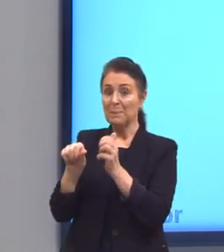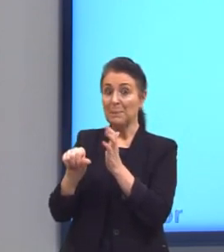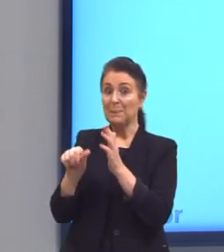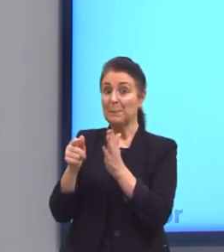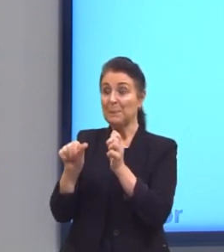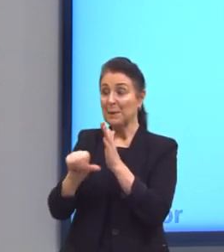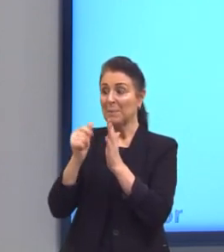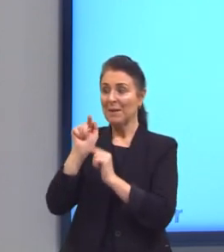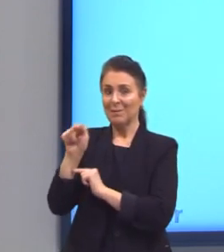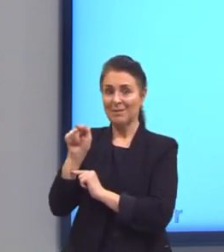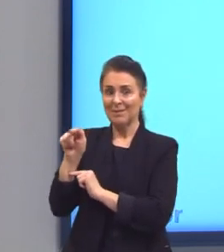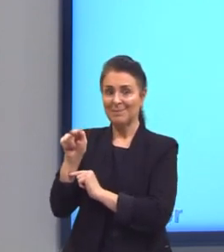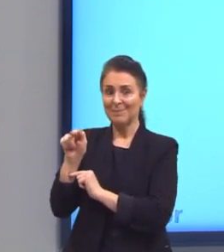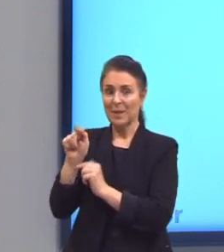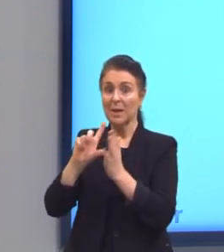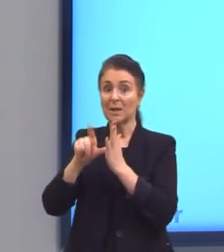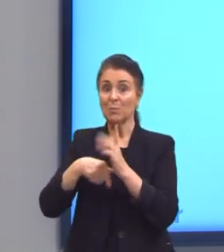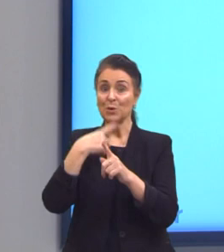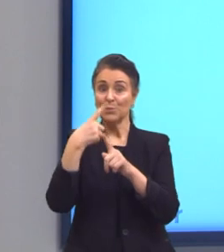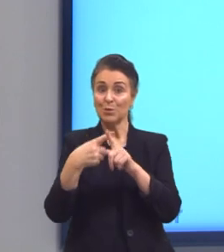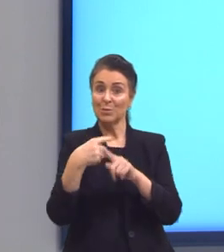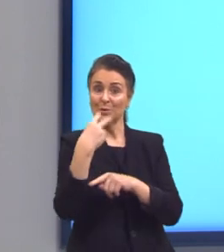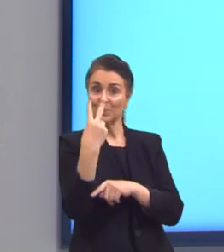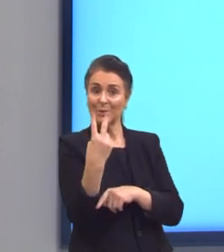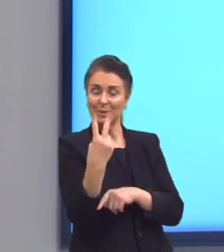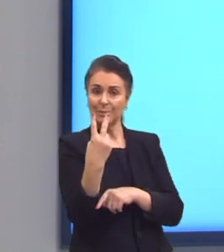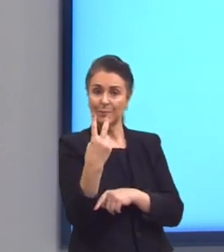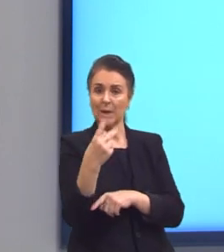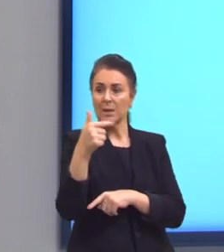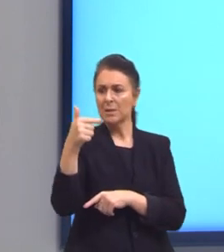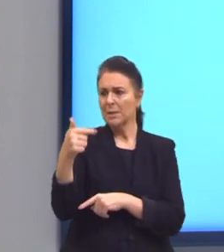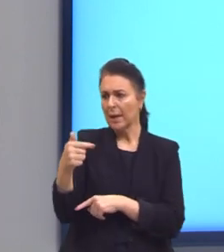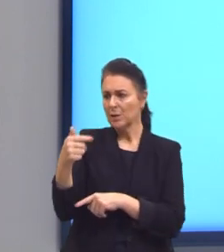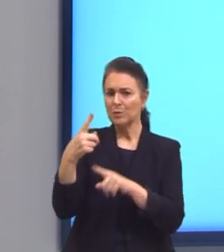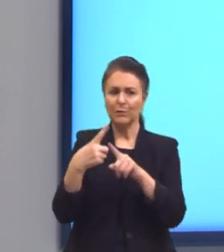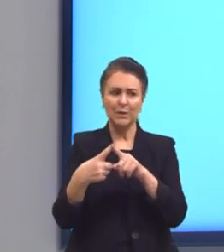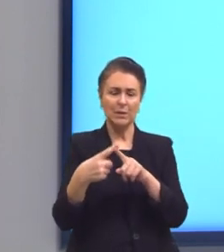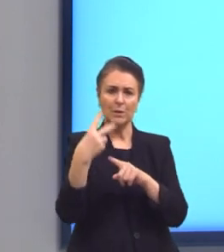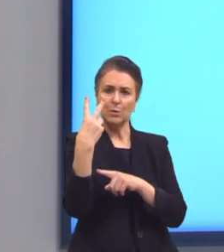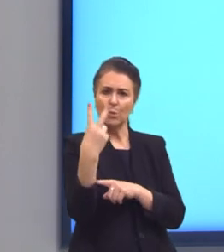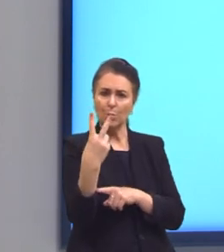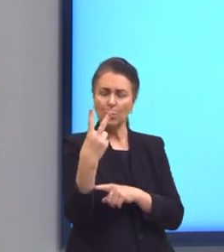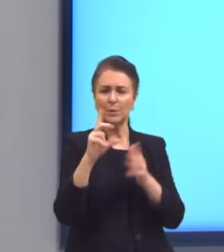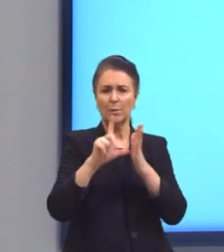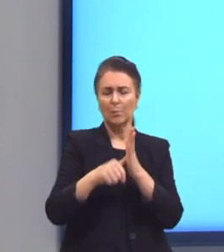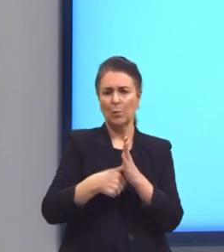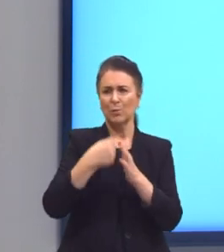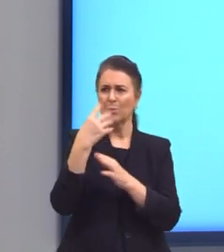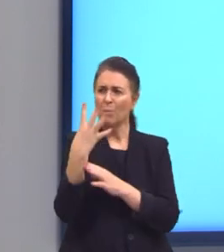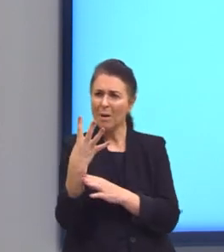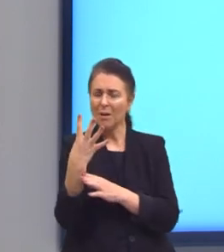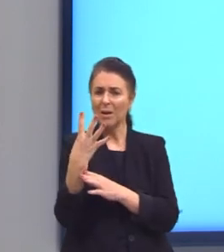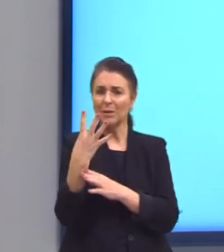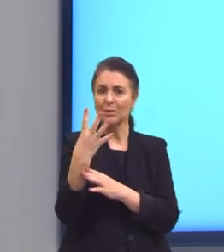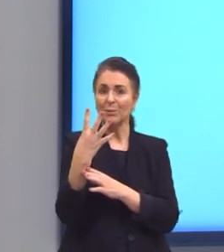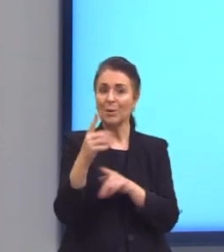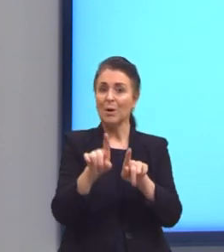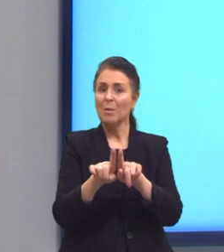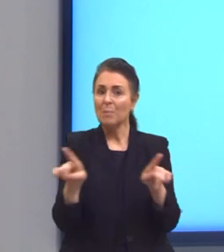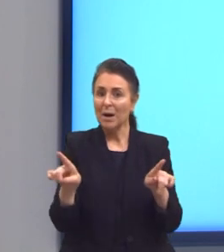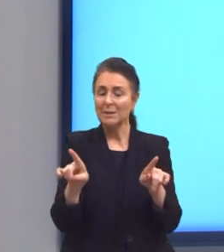depois multiplica por 2. Ou, contrário, multiplica 7 vezes 2, e depois multiplica por 4. Mas a gente está